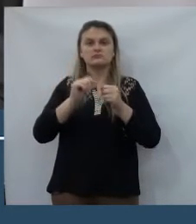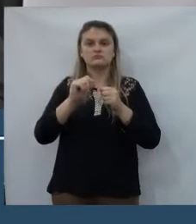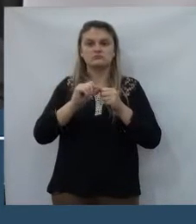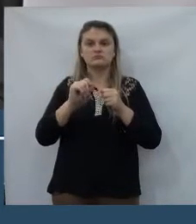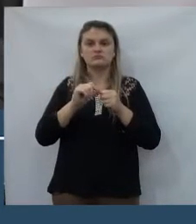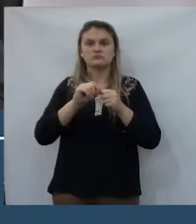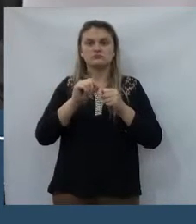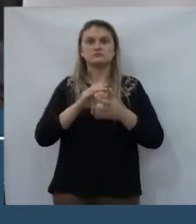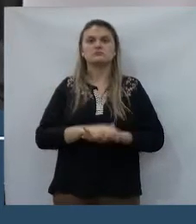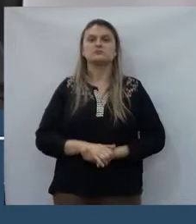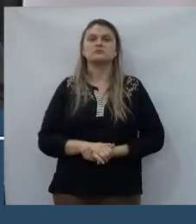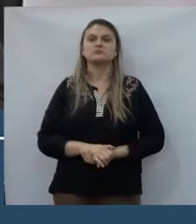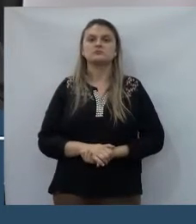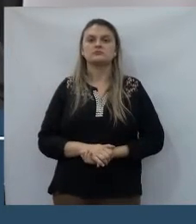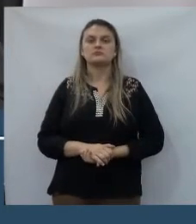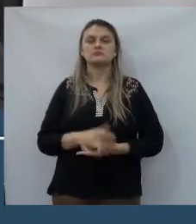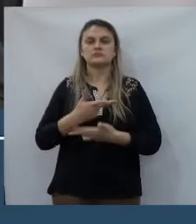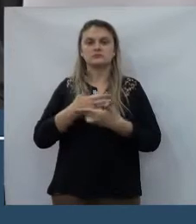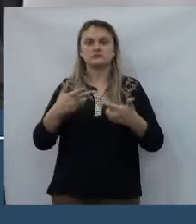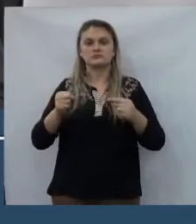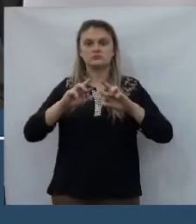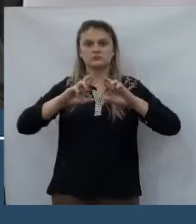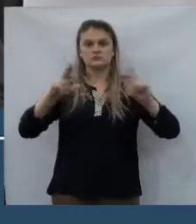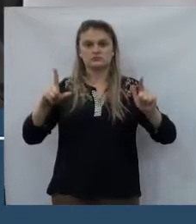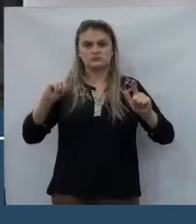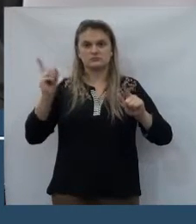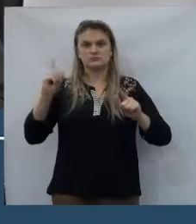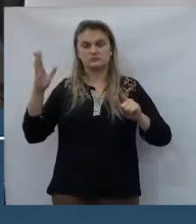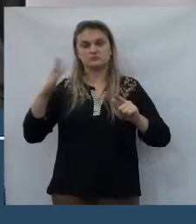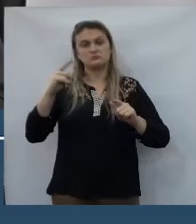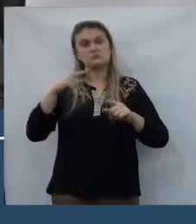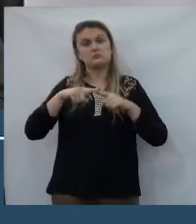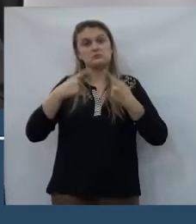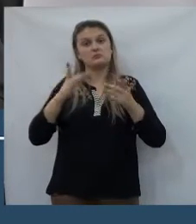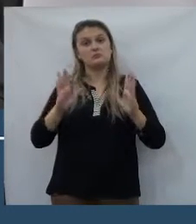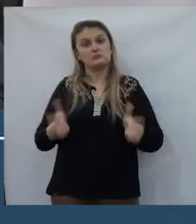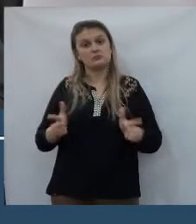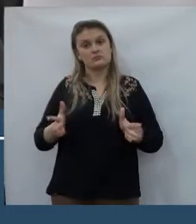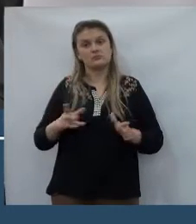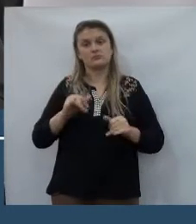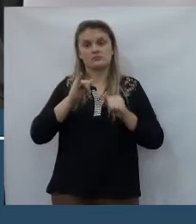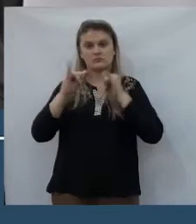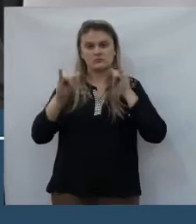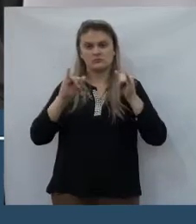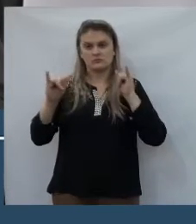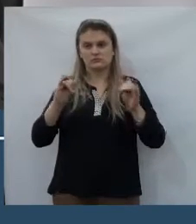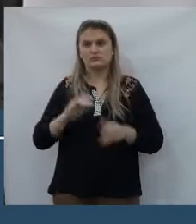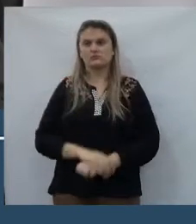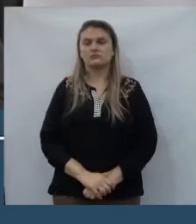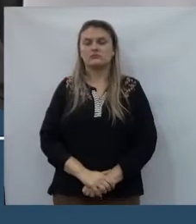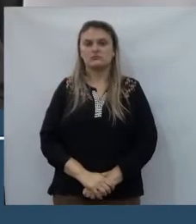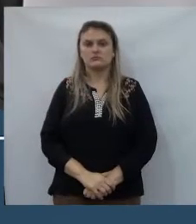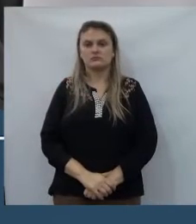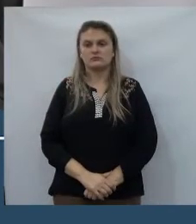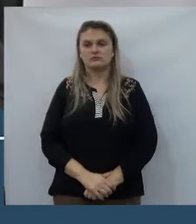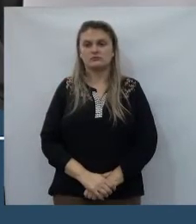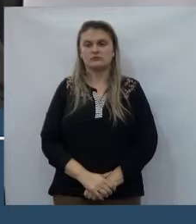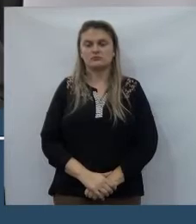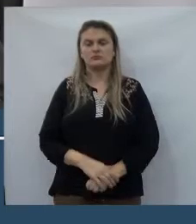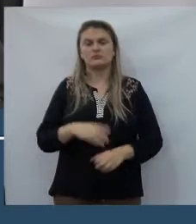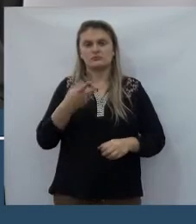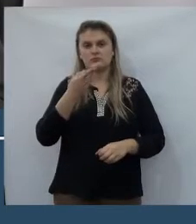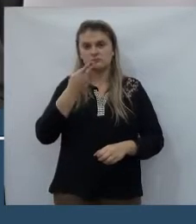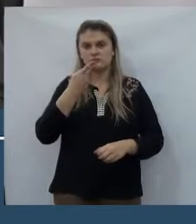algo diferente para que não venha. Mas, nesse momento, para que a gente não perdesse esse bombeiro,